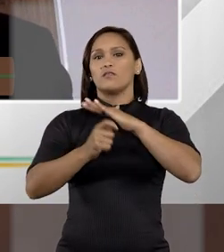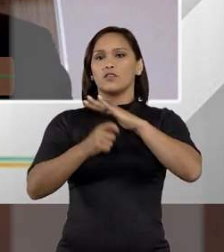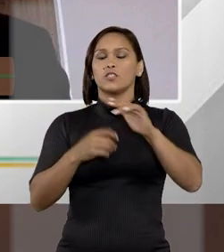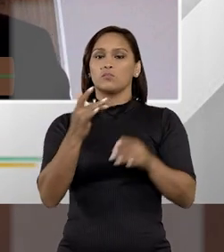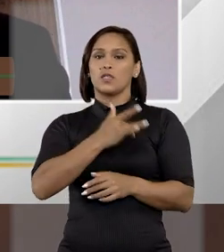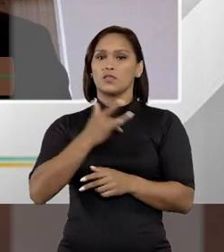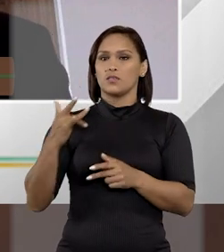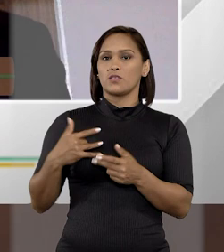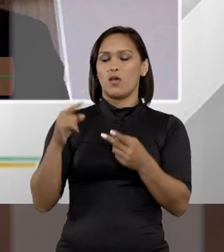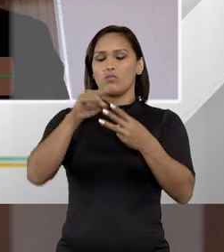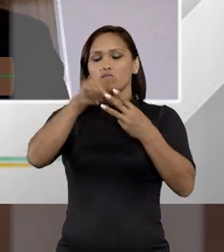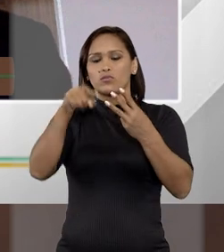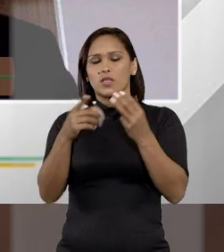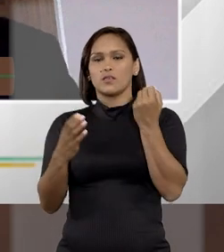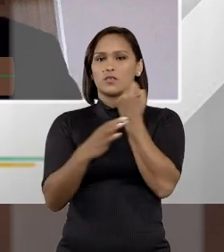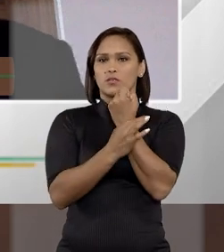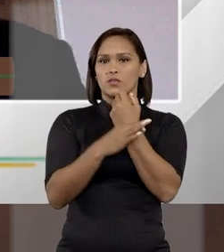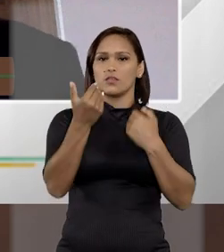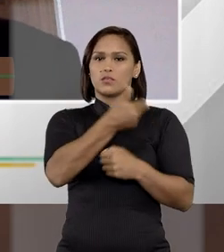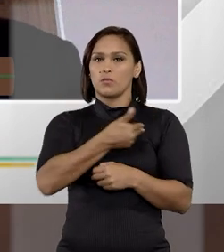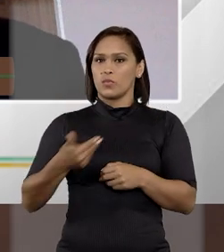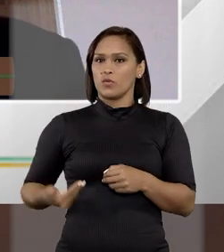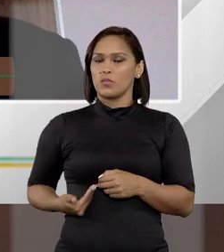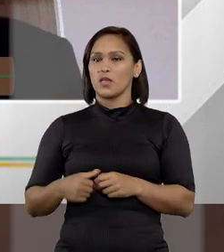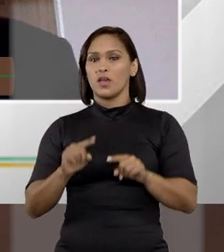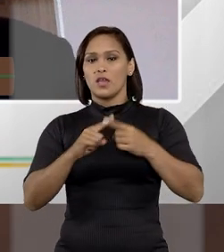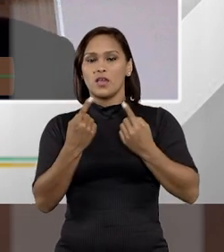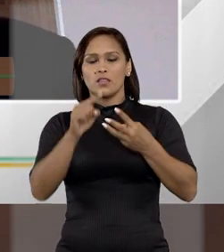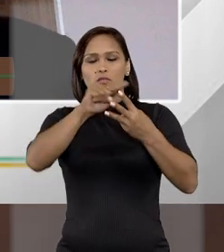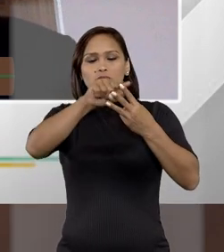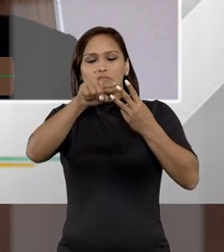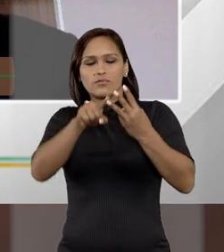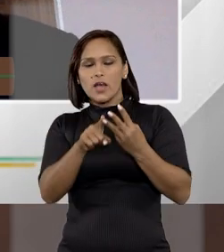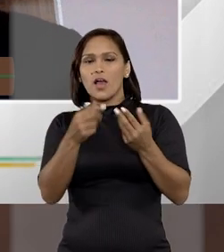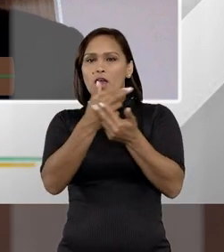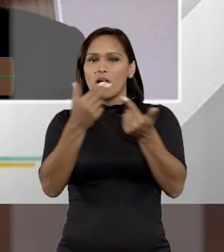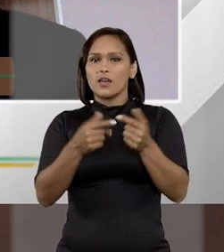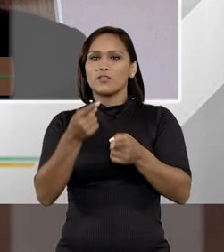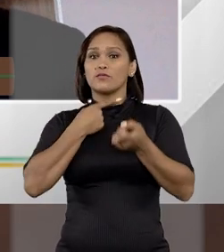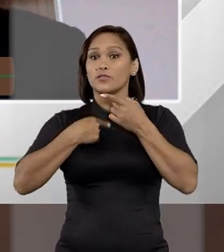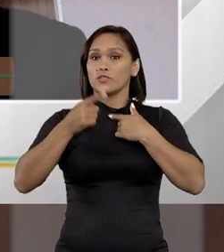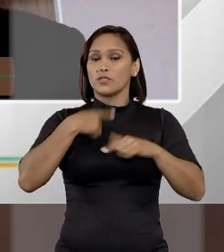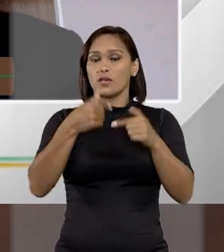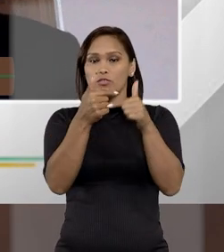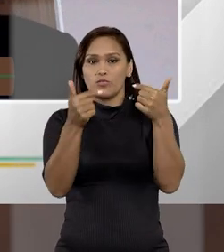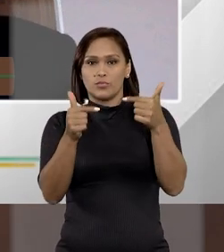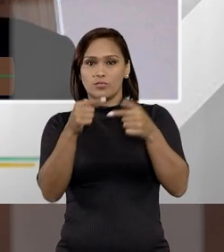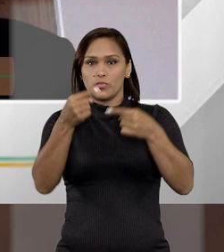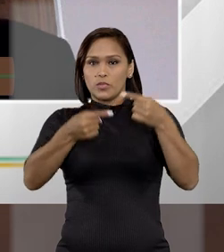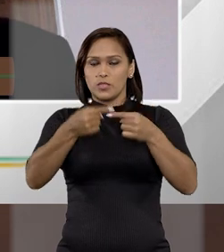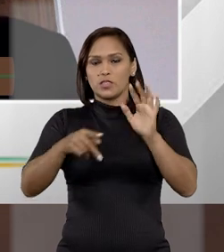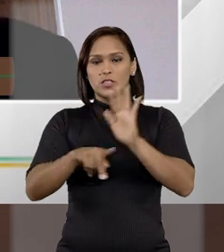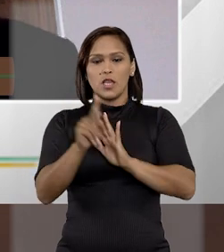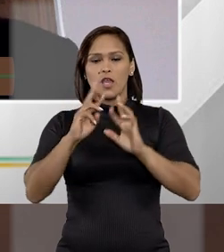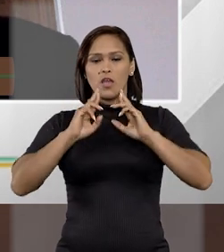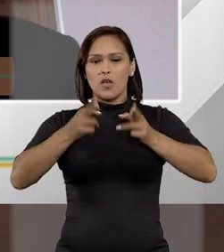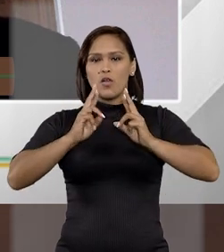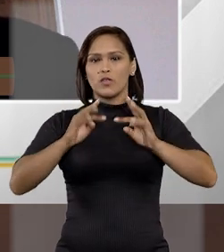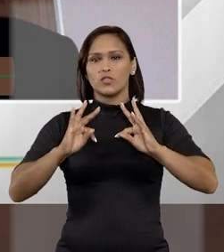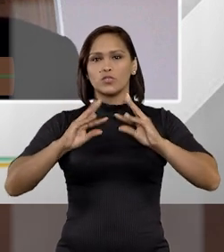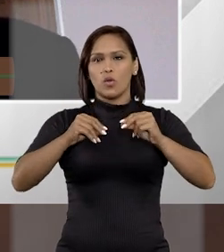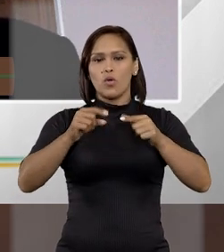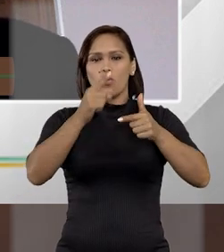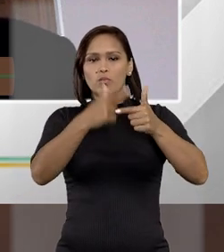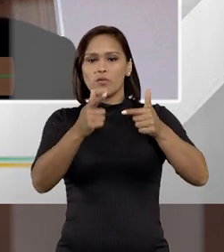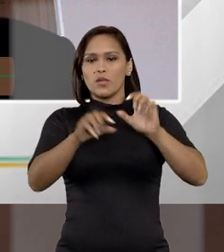maciço em saúde, em segurança pública. Então, é necessário muita vontade política para resolver todos esses